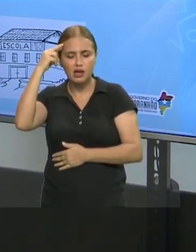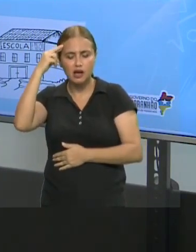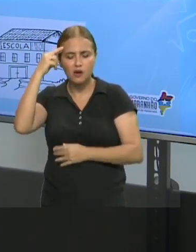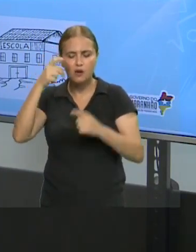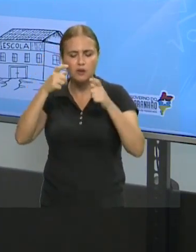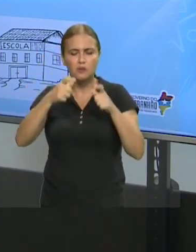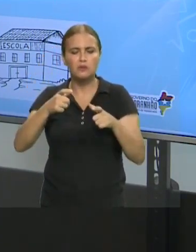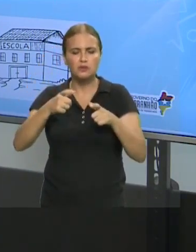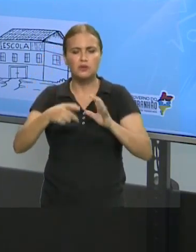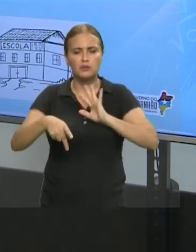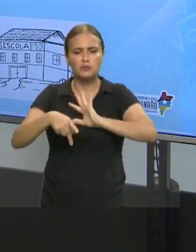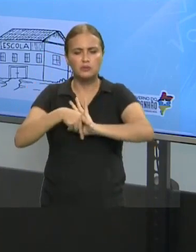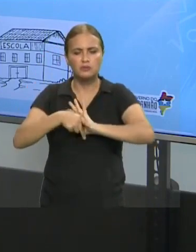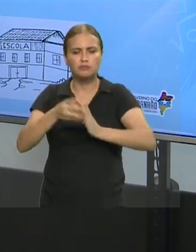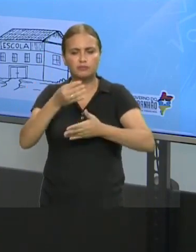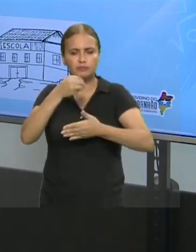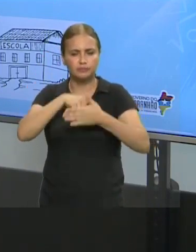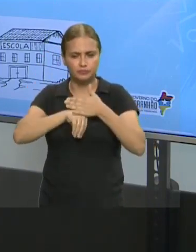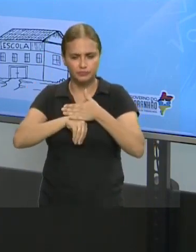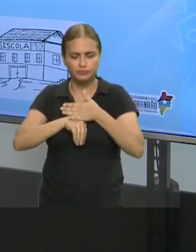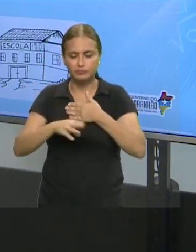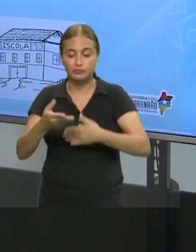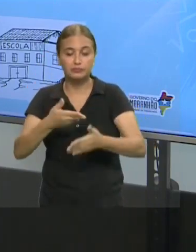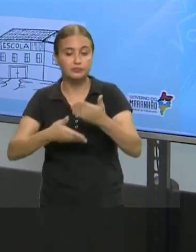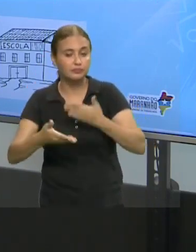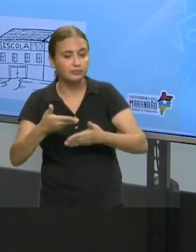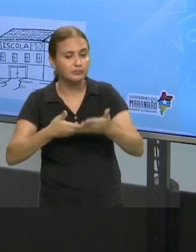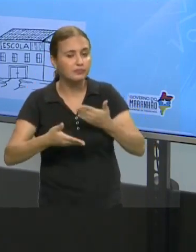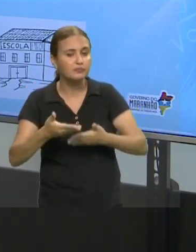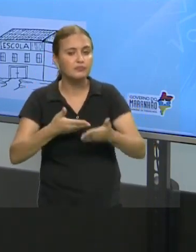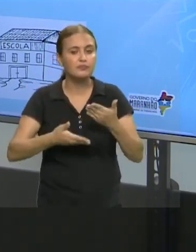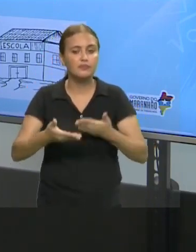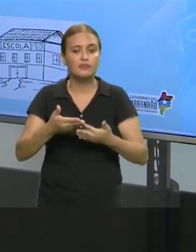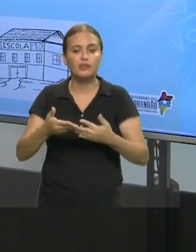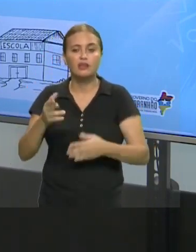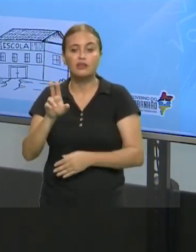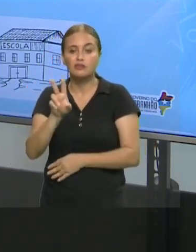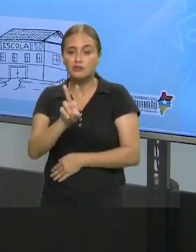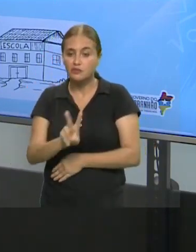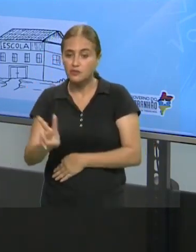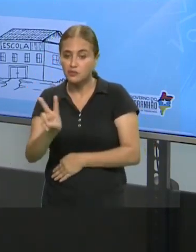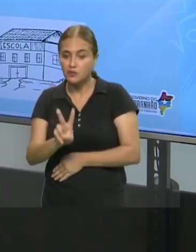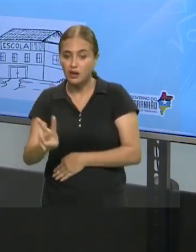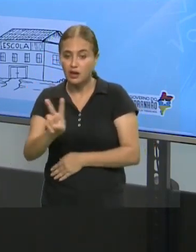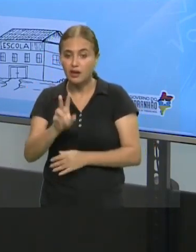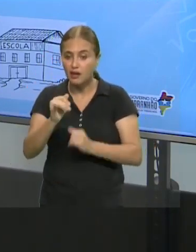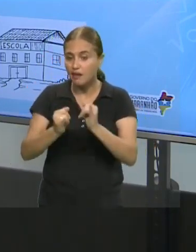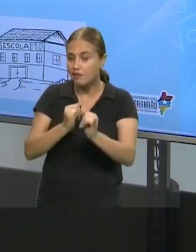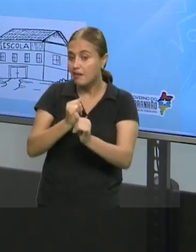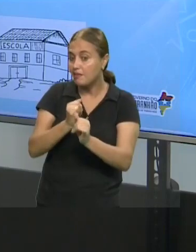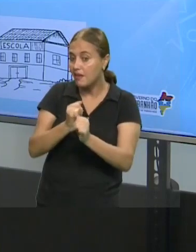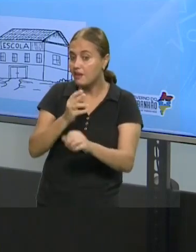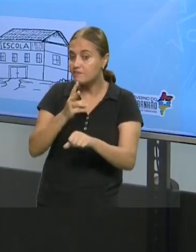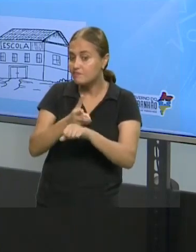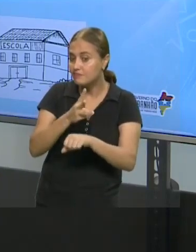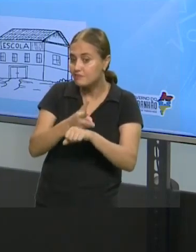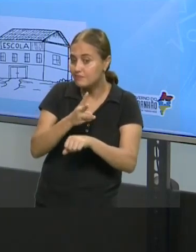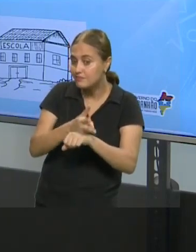eu tenho certeza que vocês também interagem em espaços virtuais, né? No grupo do WhatsApp,